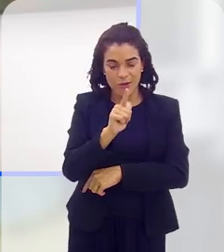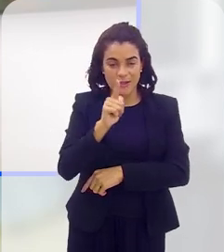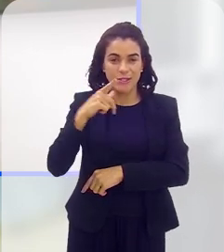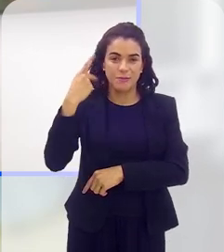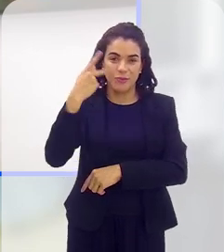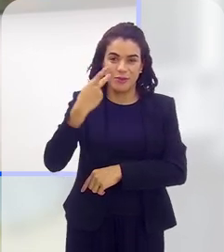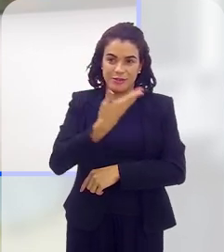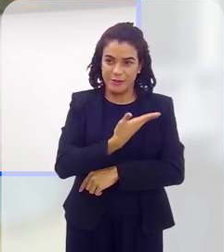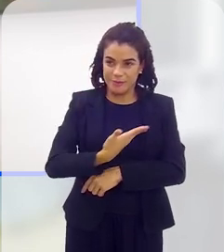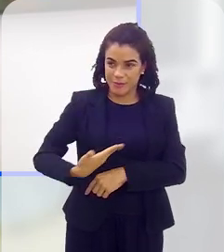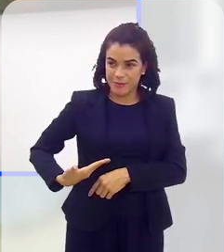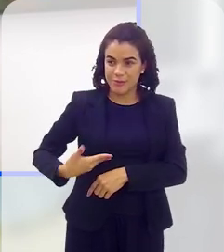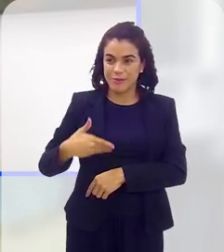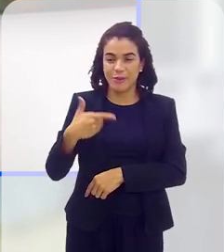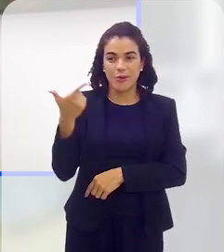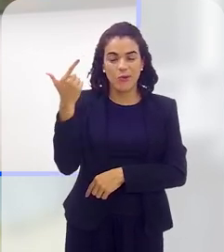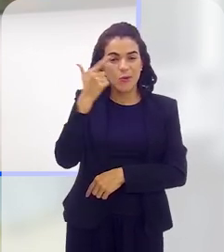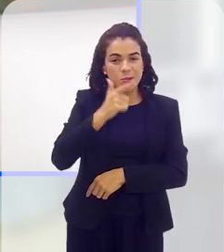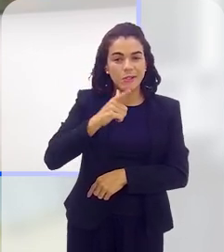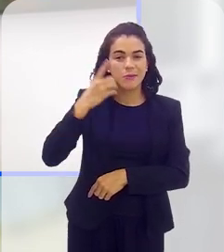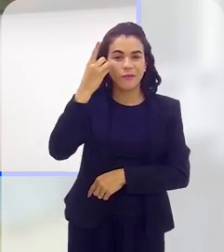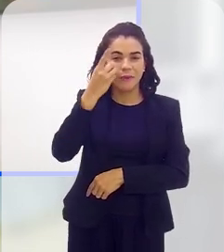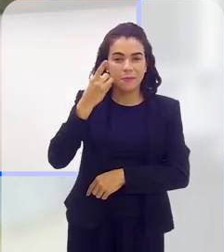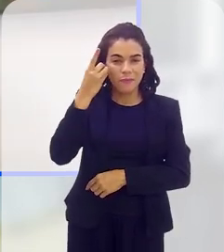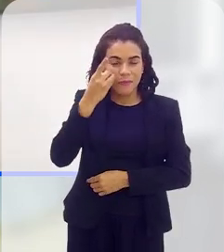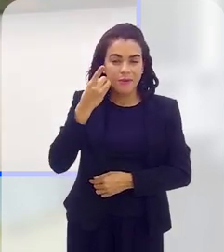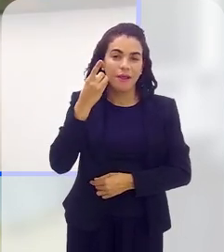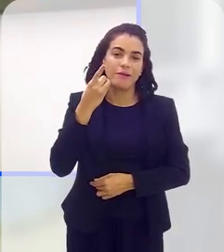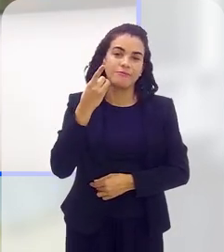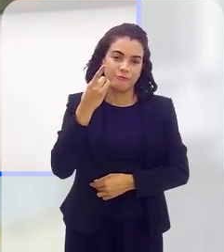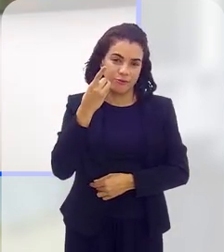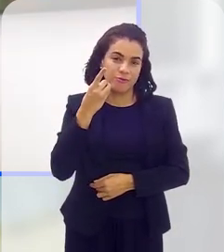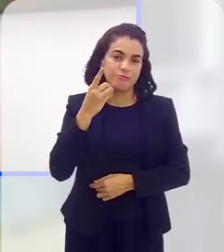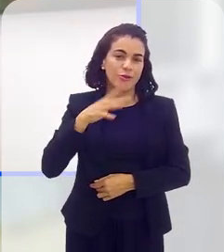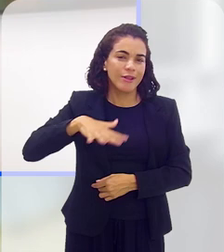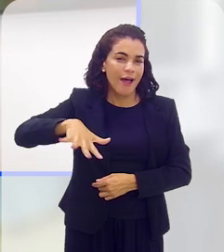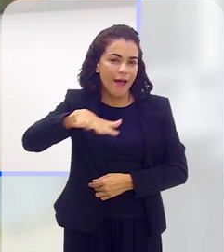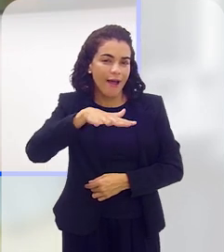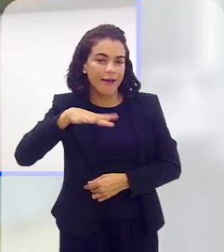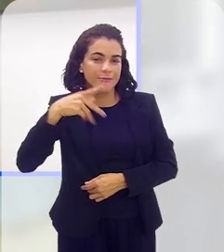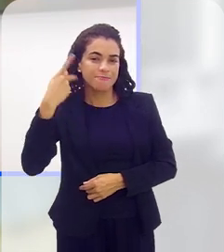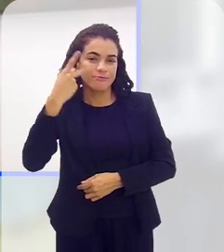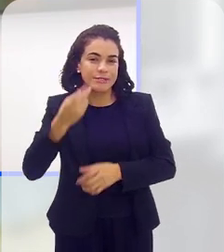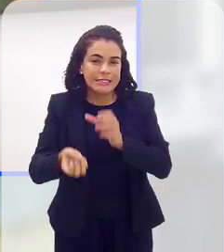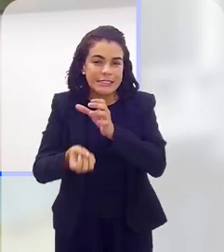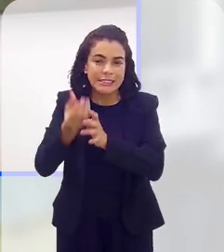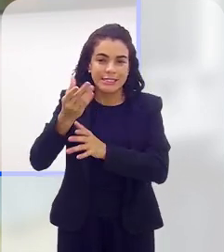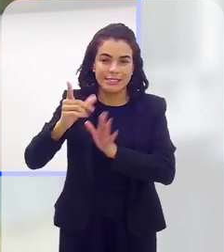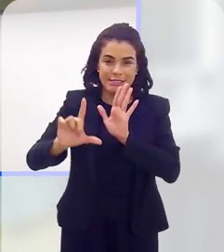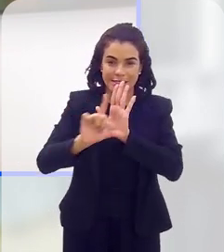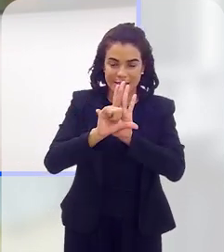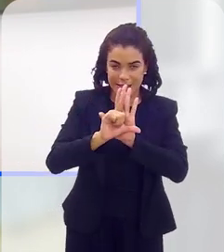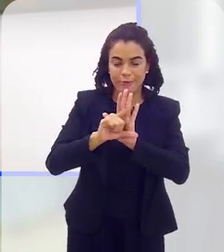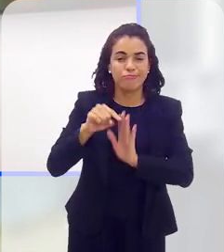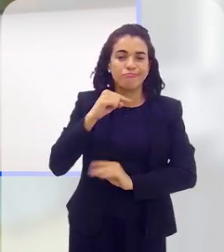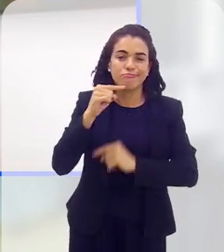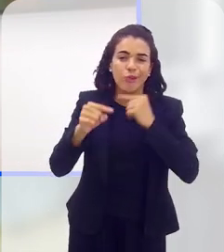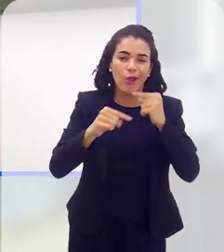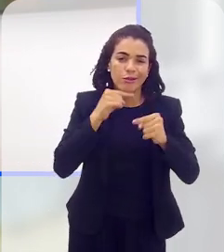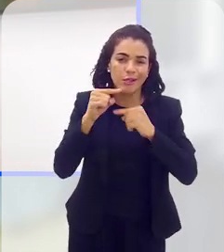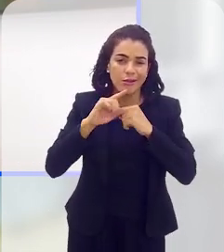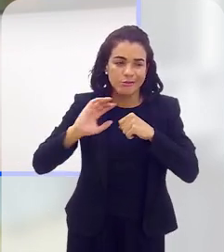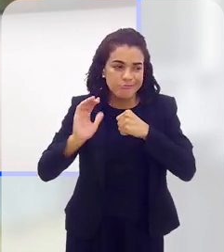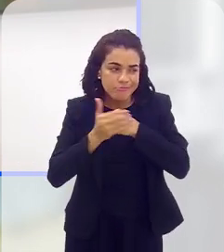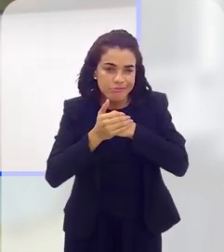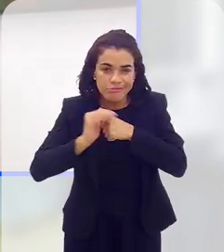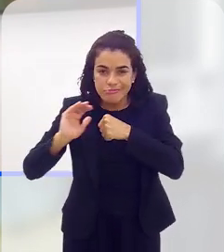políticas públicas, conseguir que o deputado, enfim, toda parte política faça essas leis. Então, assim, não adianta a